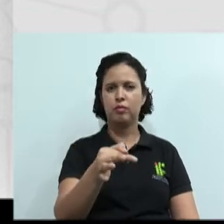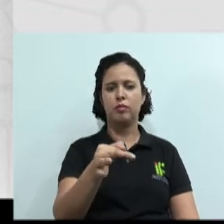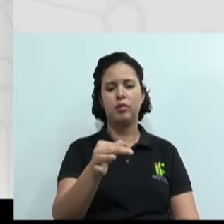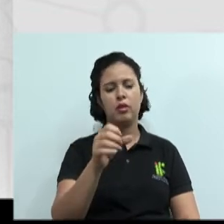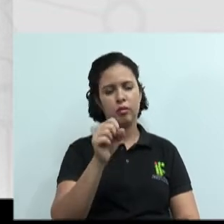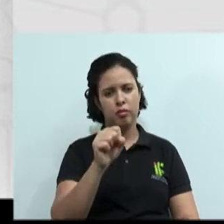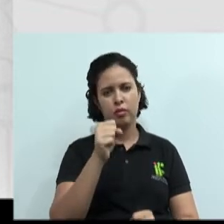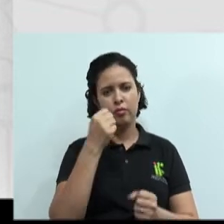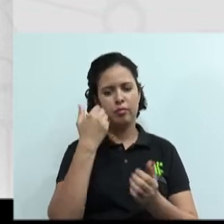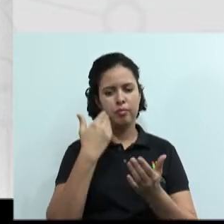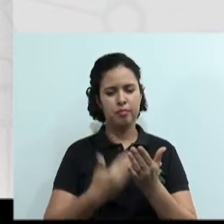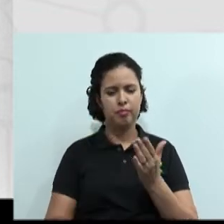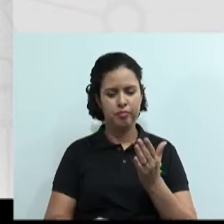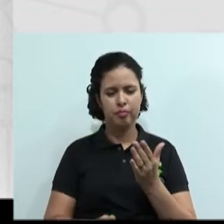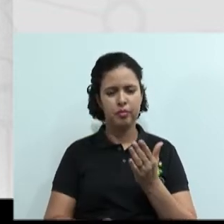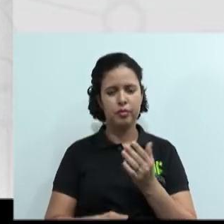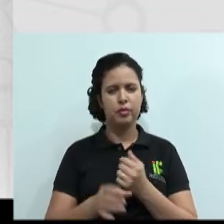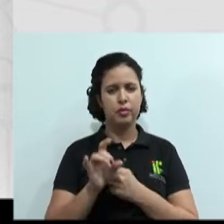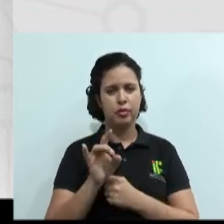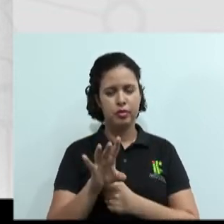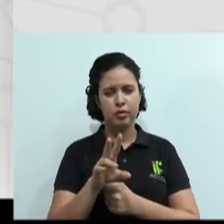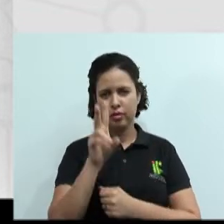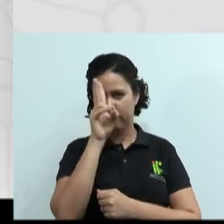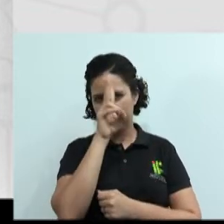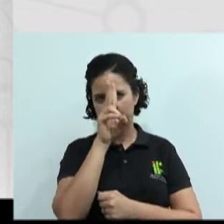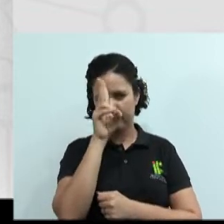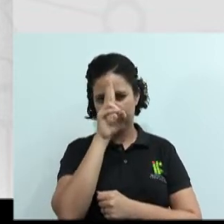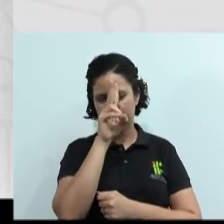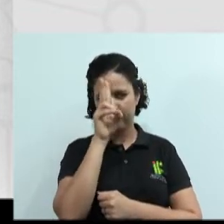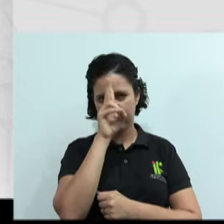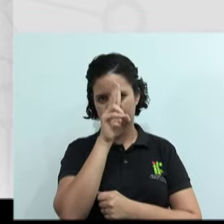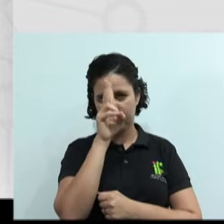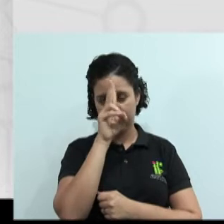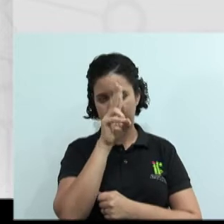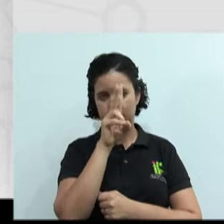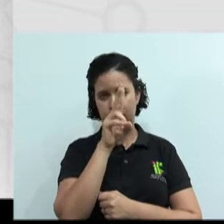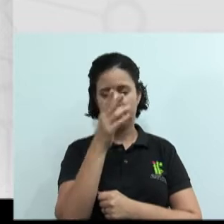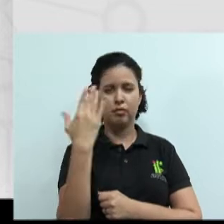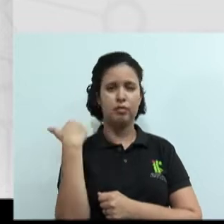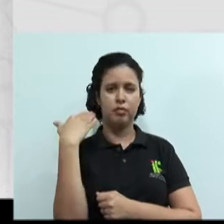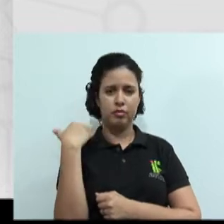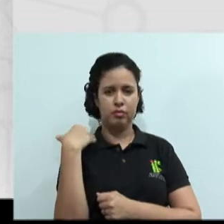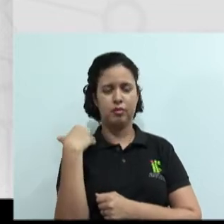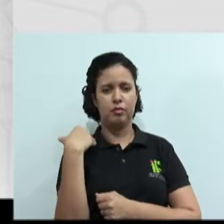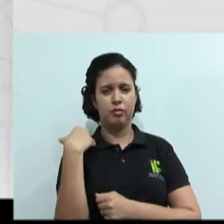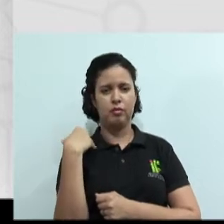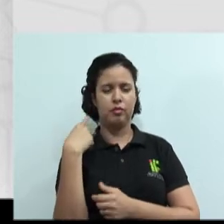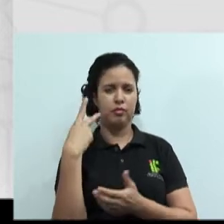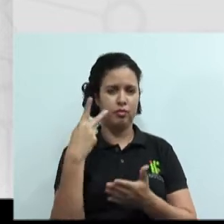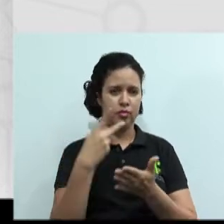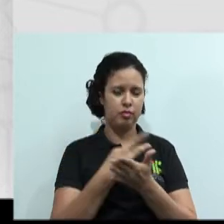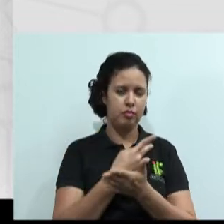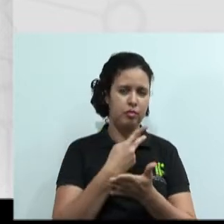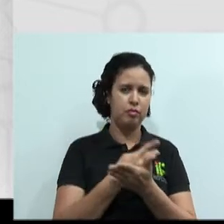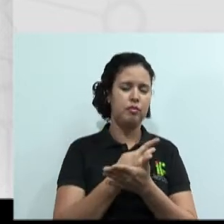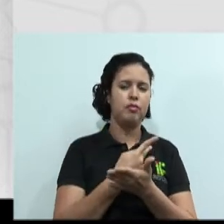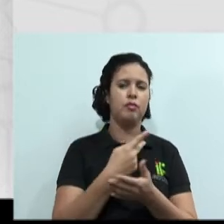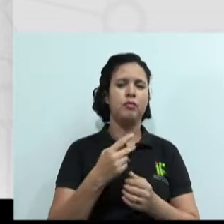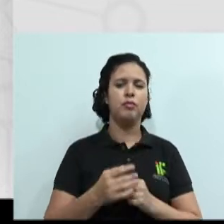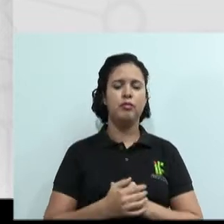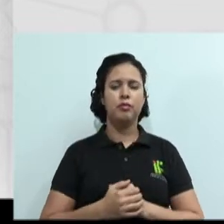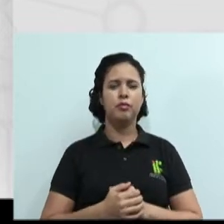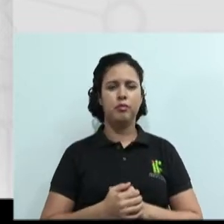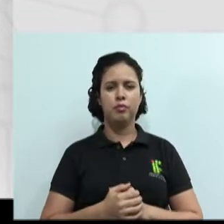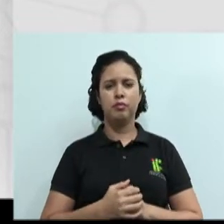menos do que uma lembrança do passado, de algo que deu errado. Então, é importante aí você não perder o seu